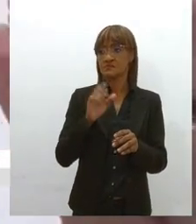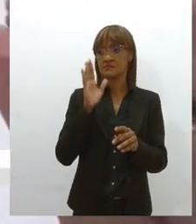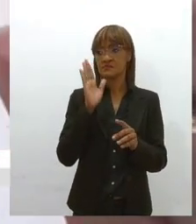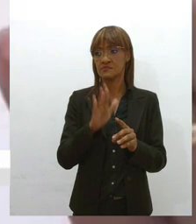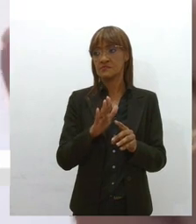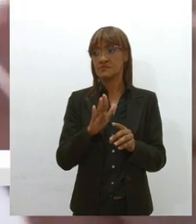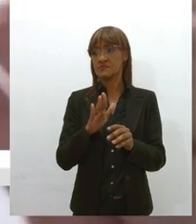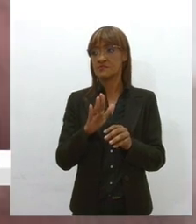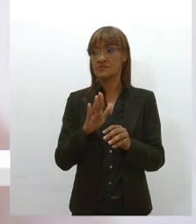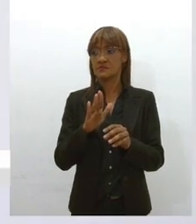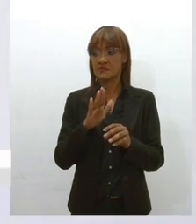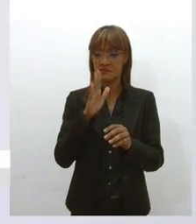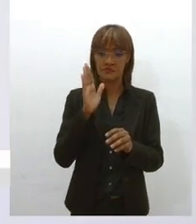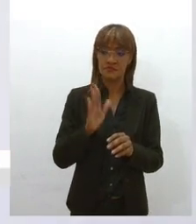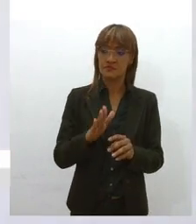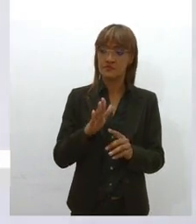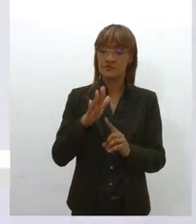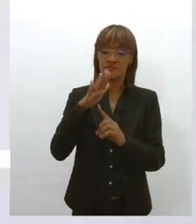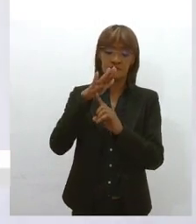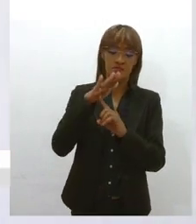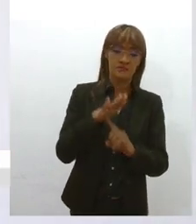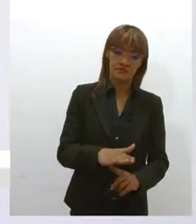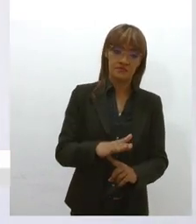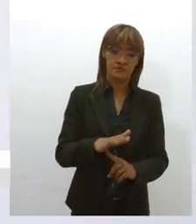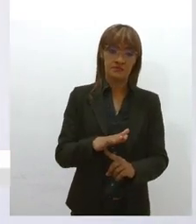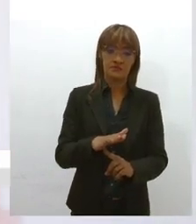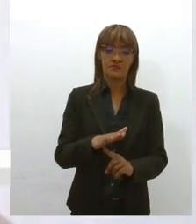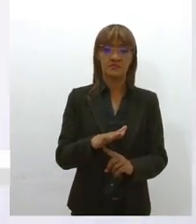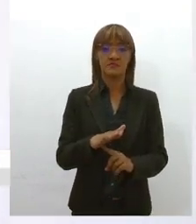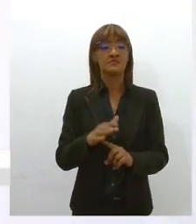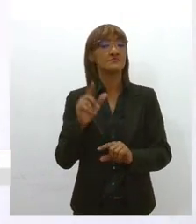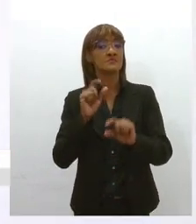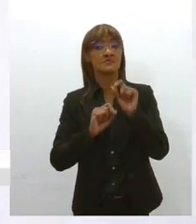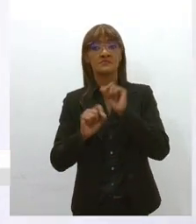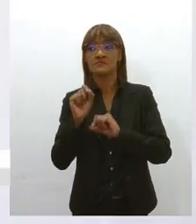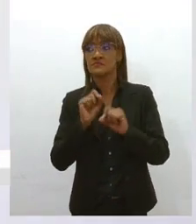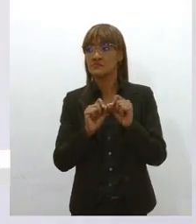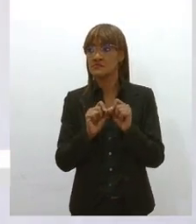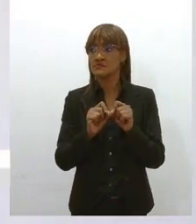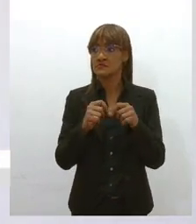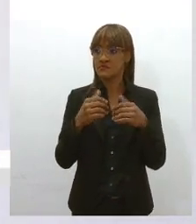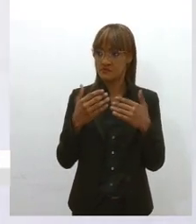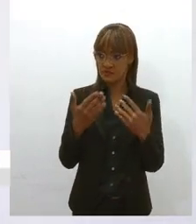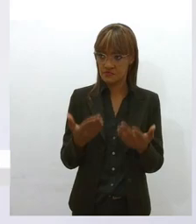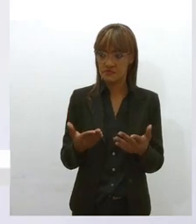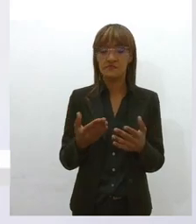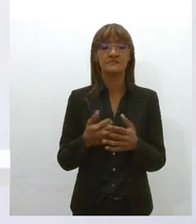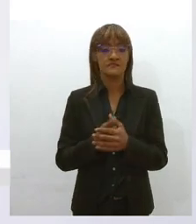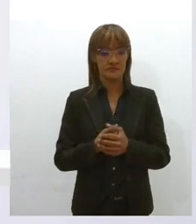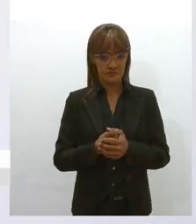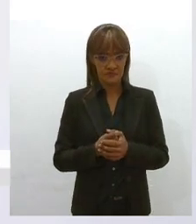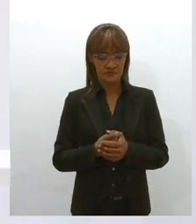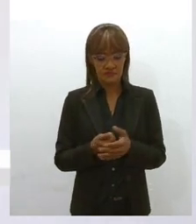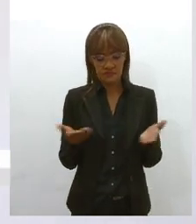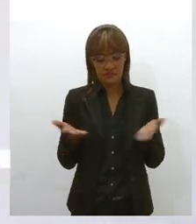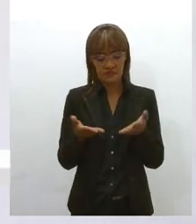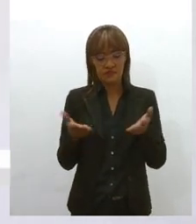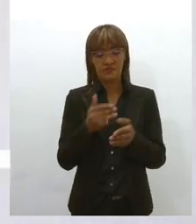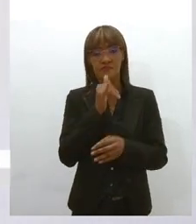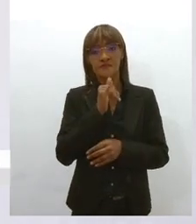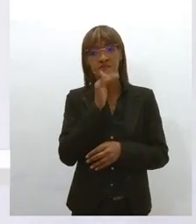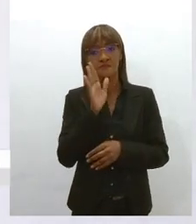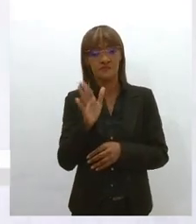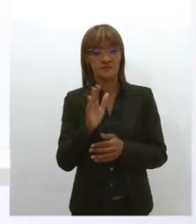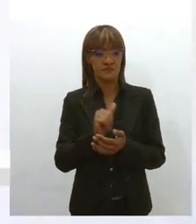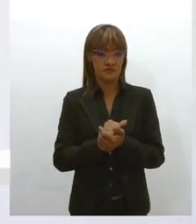contratação, de admissão dessa força de trabalho por essa modalidade, que não é a única, né, nós temos hoje, por exemplo, no espaço de trabalho,